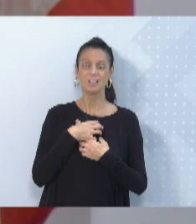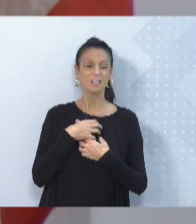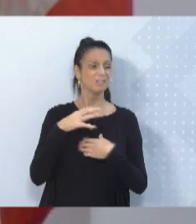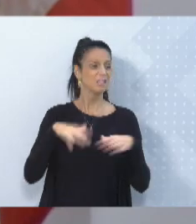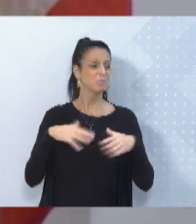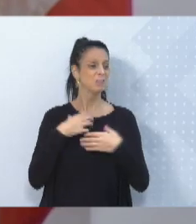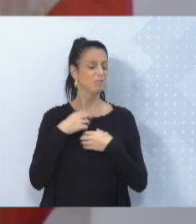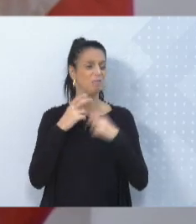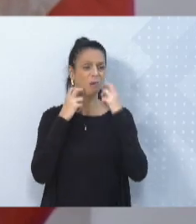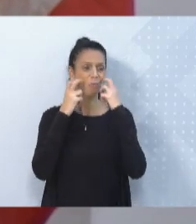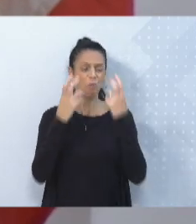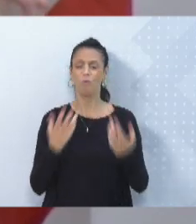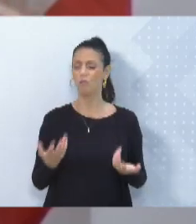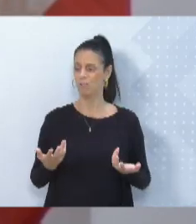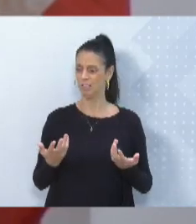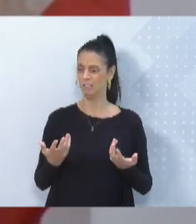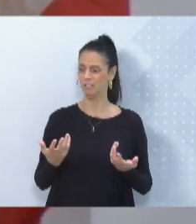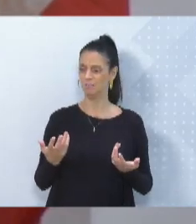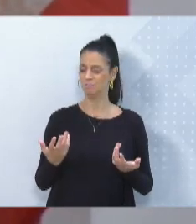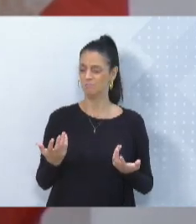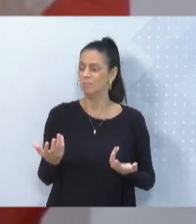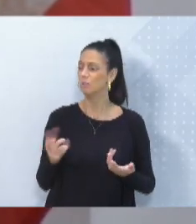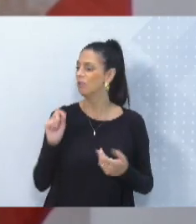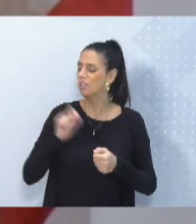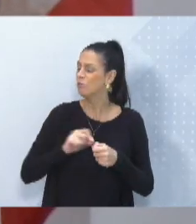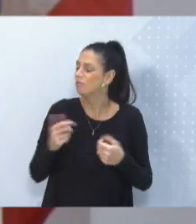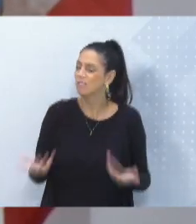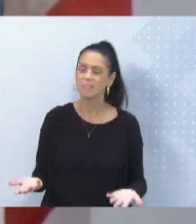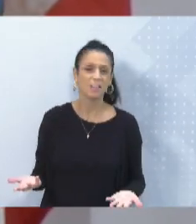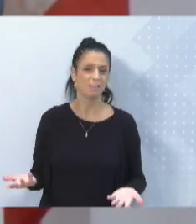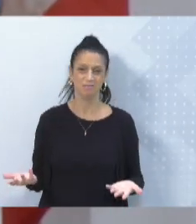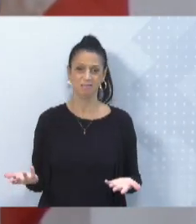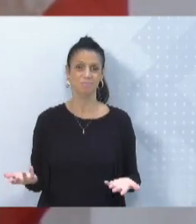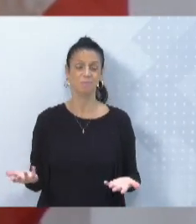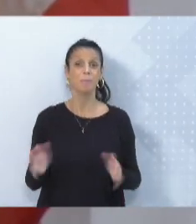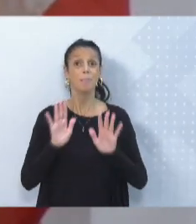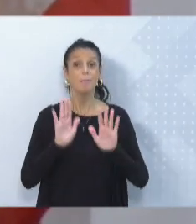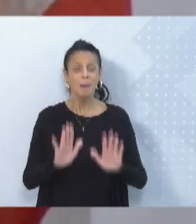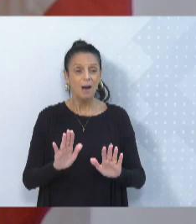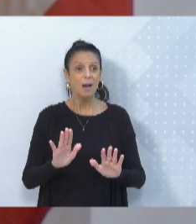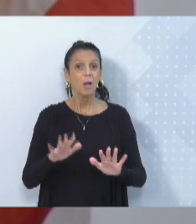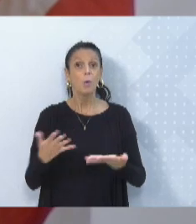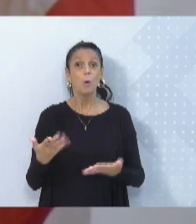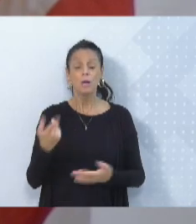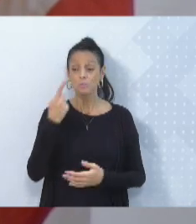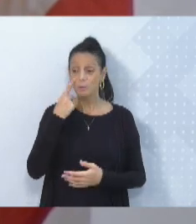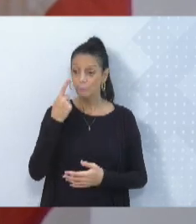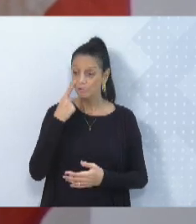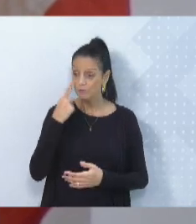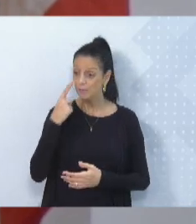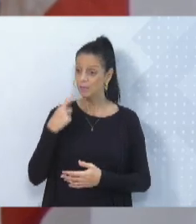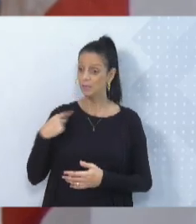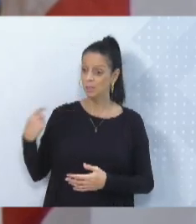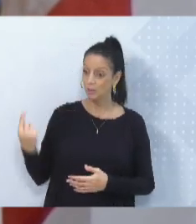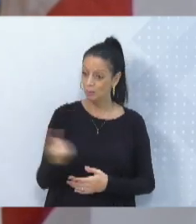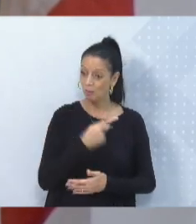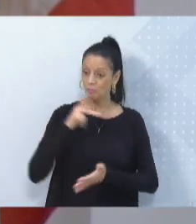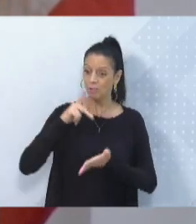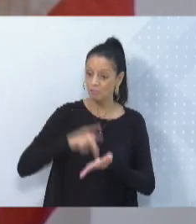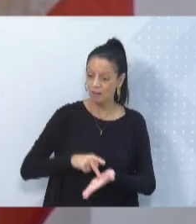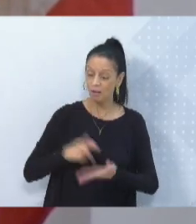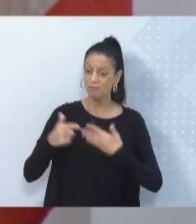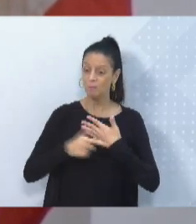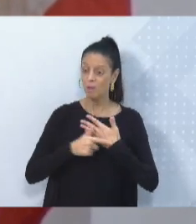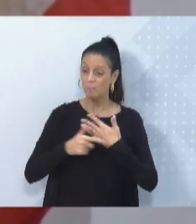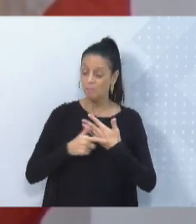do que a gente está fazendo aqui. E, poxa, só pelo fato de nós estarmos sendo políticos, às vezes nós